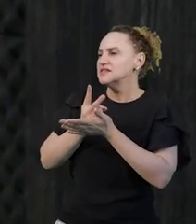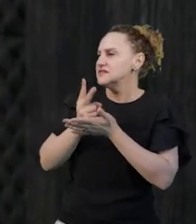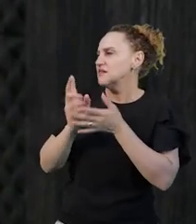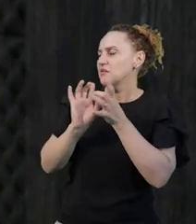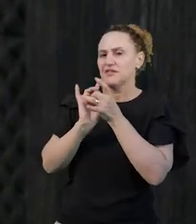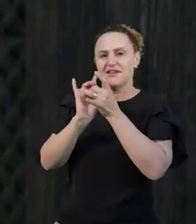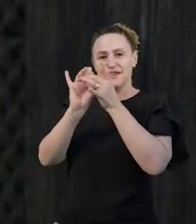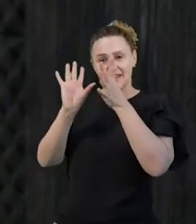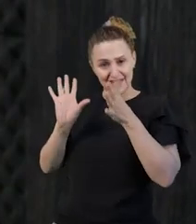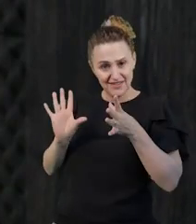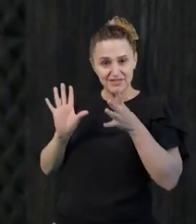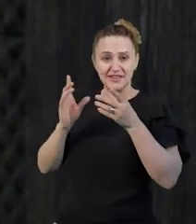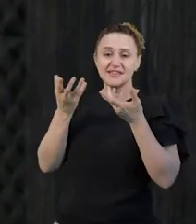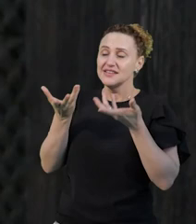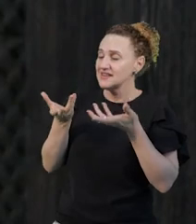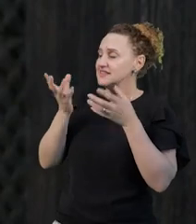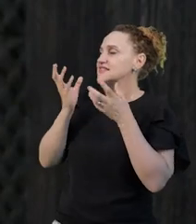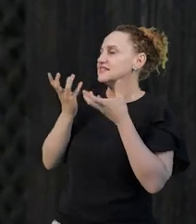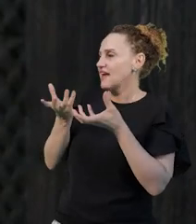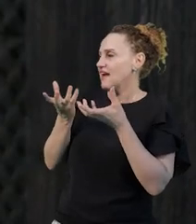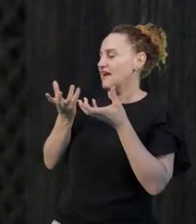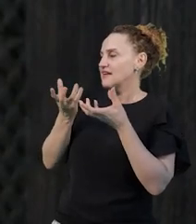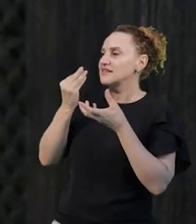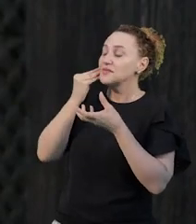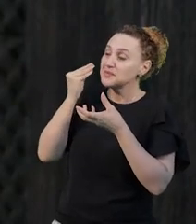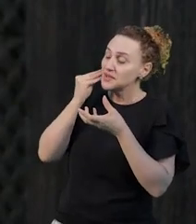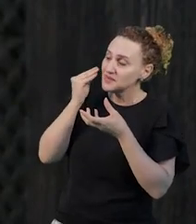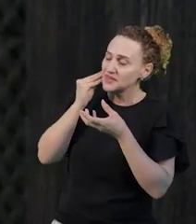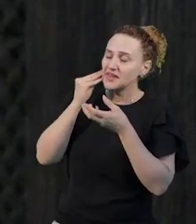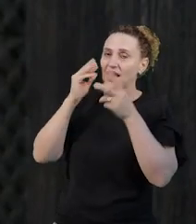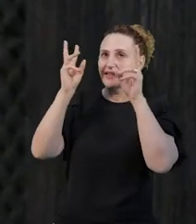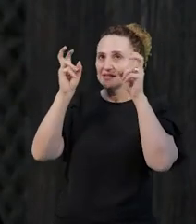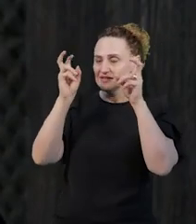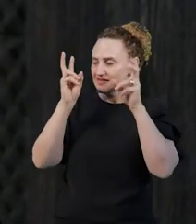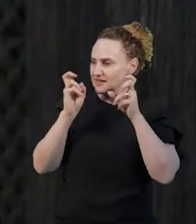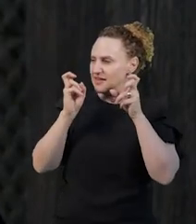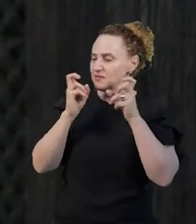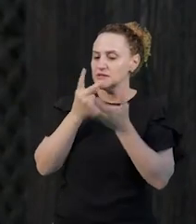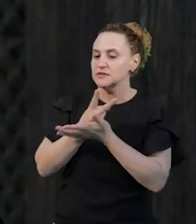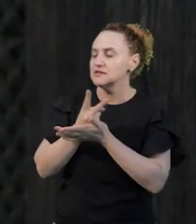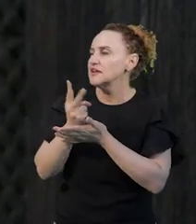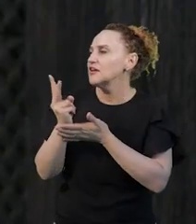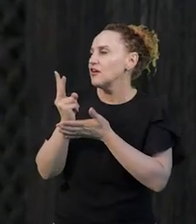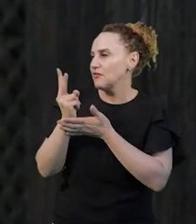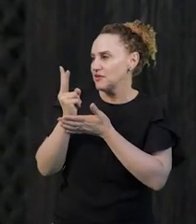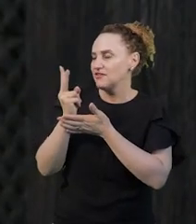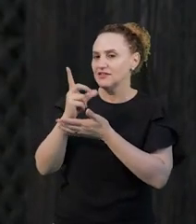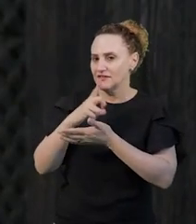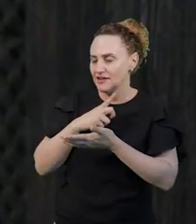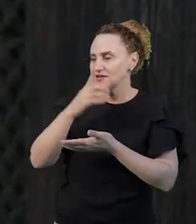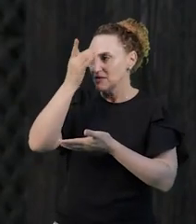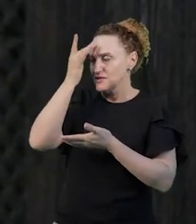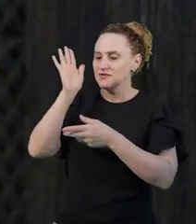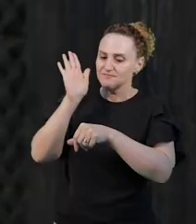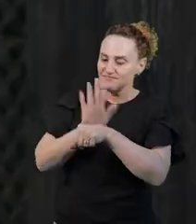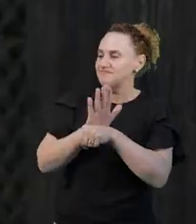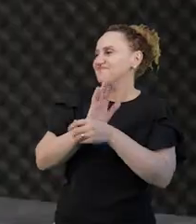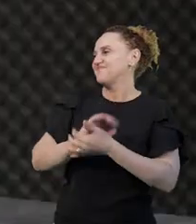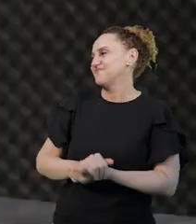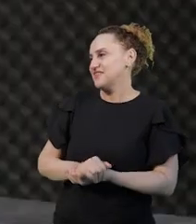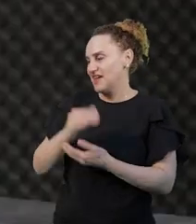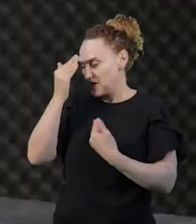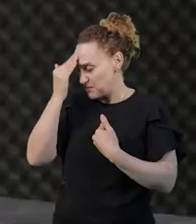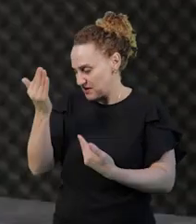realmente experimentar a modelagem matemática, sinto-se à vontade, sempre haverá alguém que lhes dê respaldo. Muito obrigado.